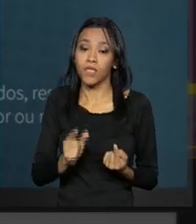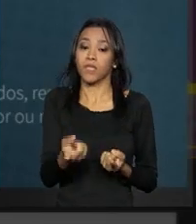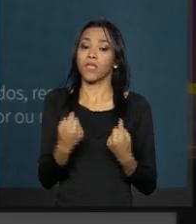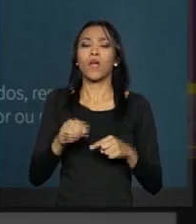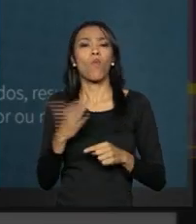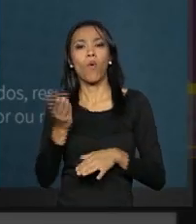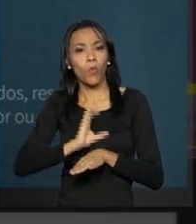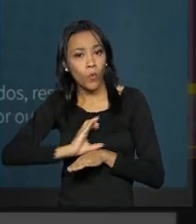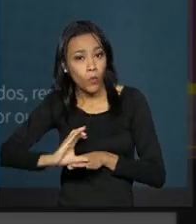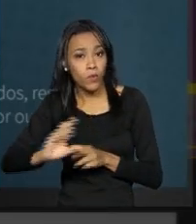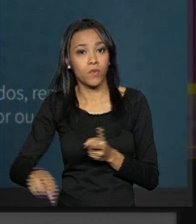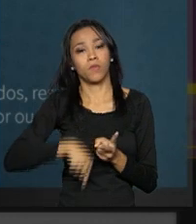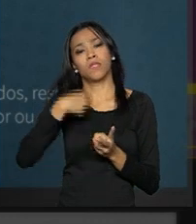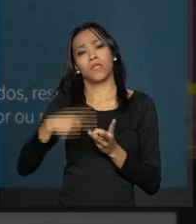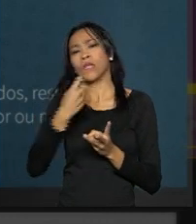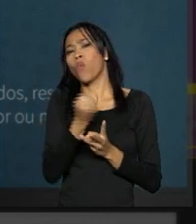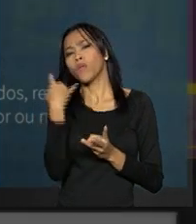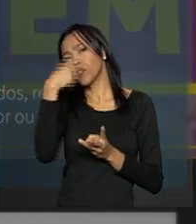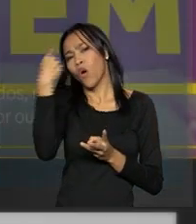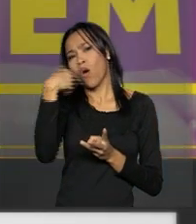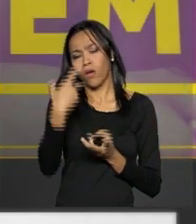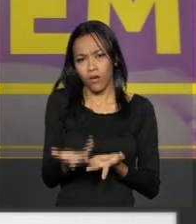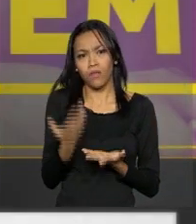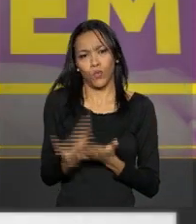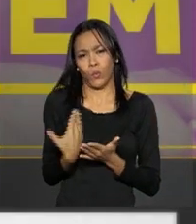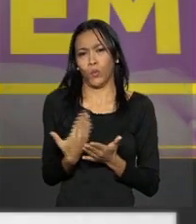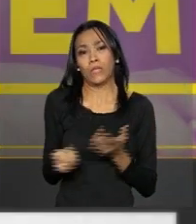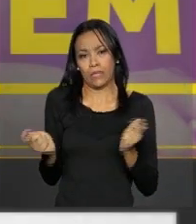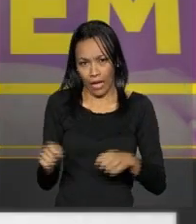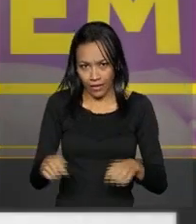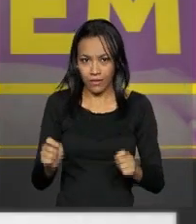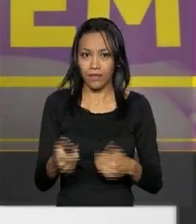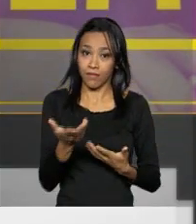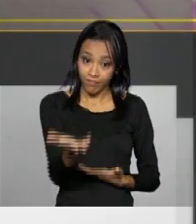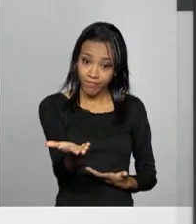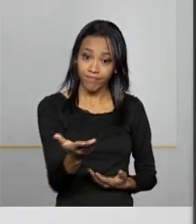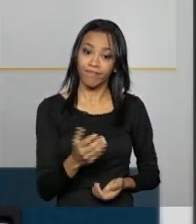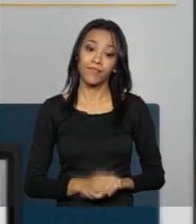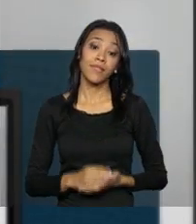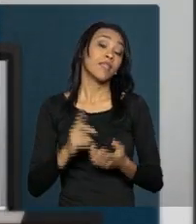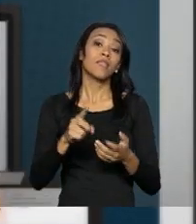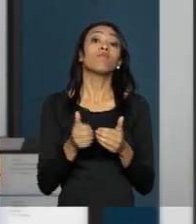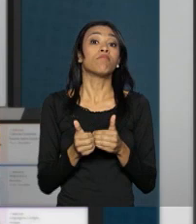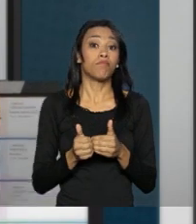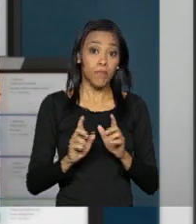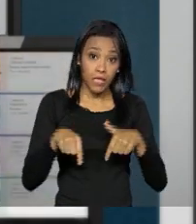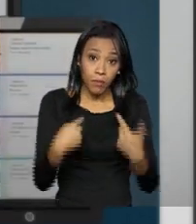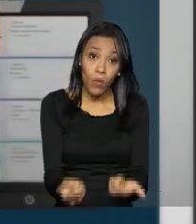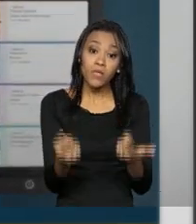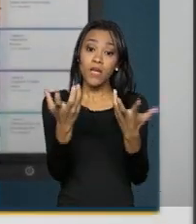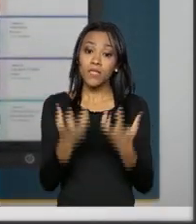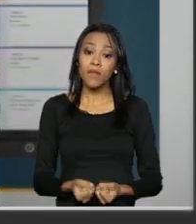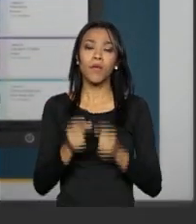qual curso quer passar e quantas horas por dia tem disponível para estudar. A partir daí, ele vai receber